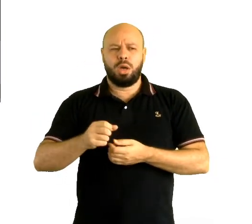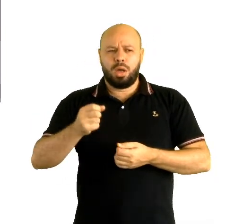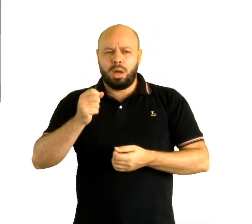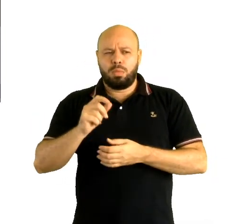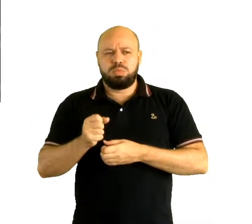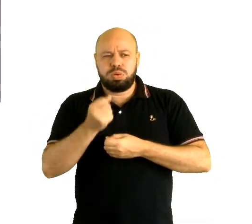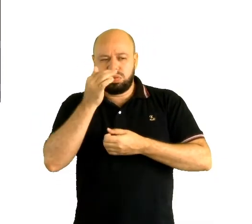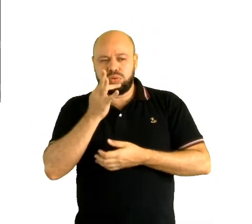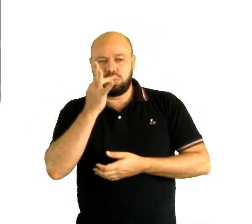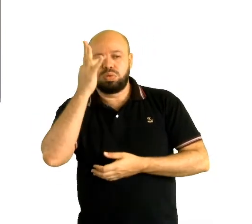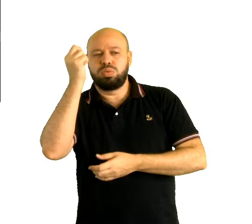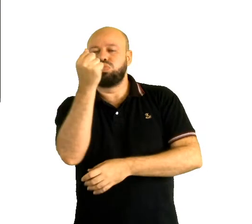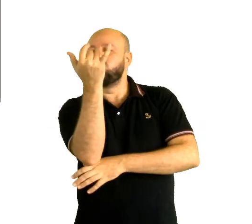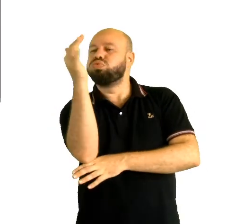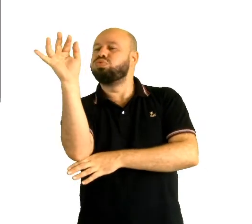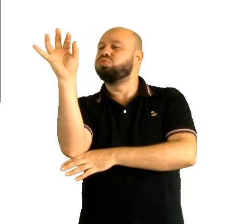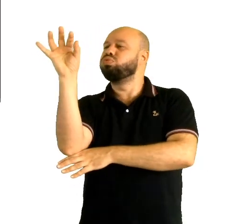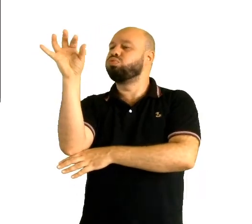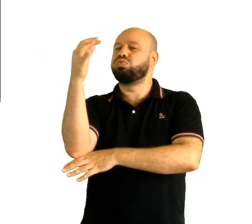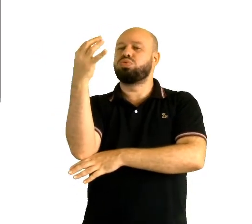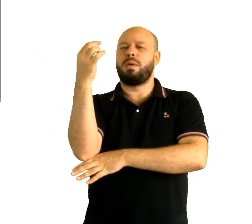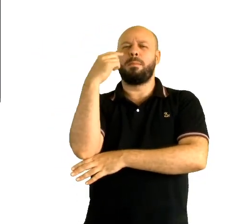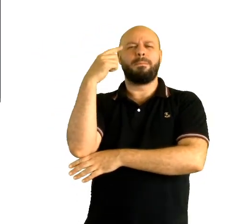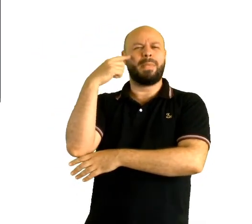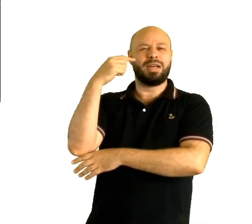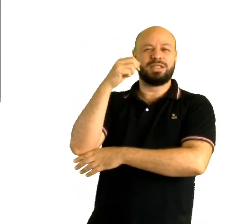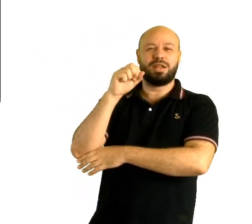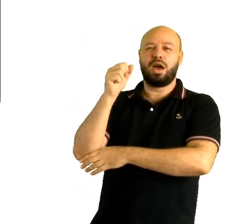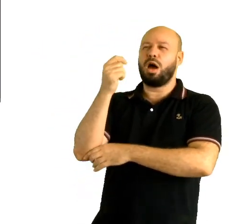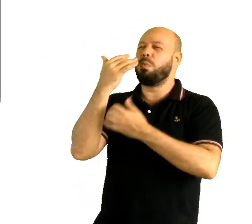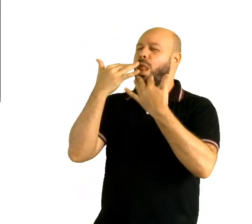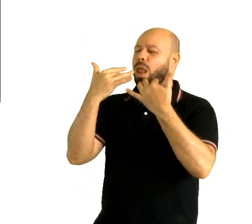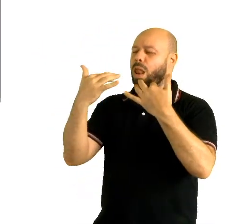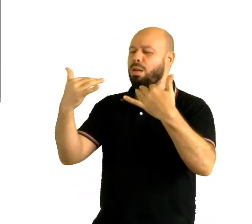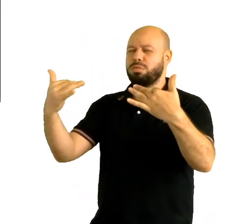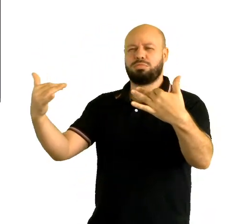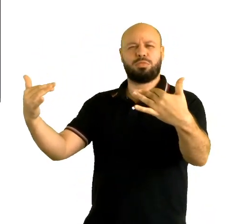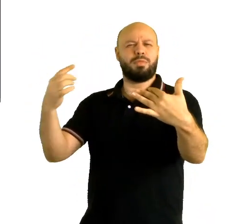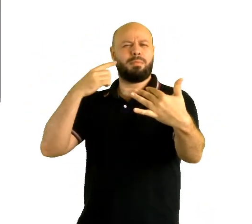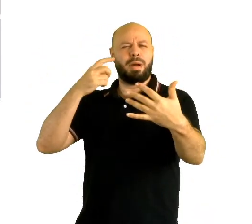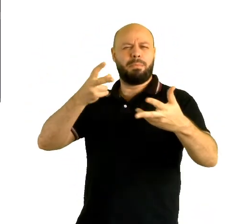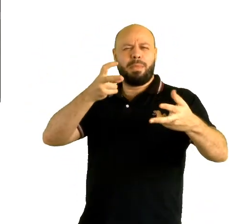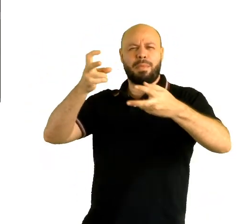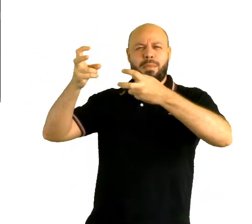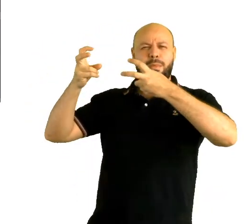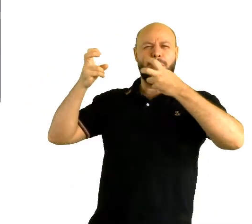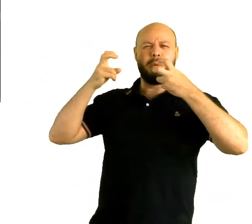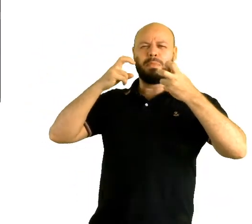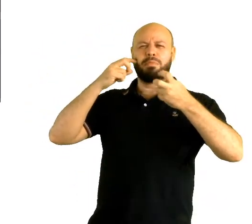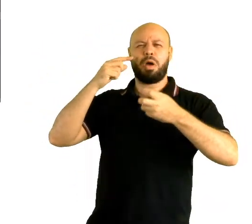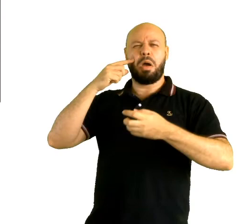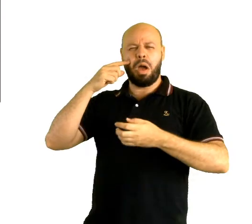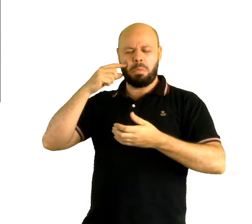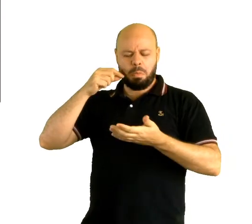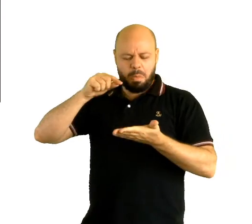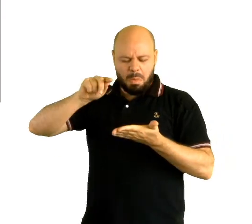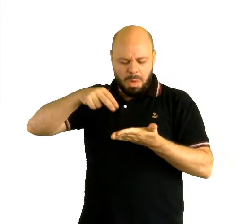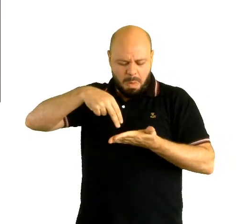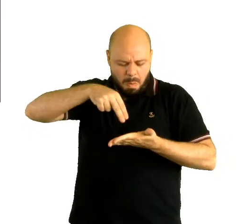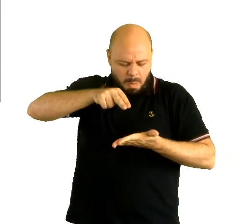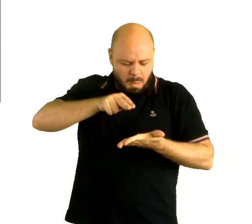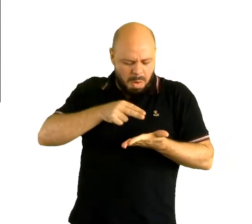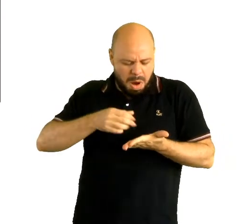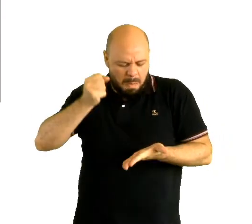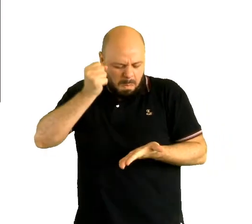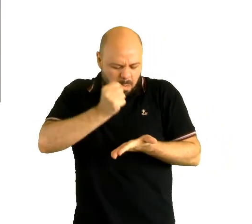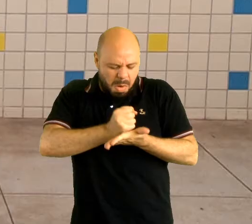detalhes e o colorido que o autor usou. É fácil perceber que o autor tem um grande domínio sobre a técnica.